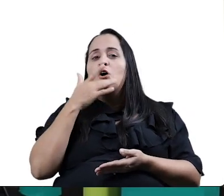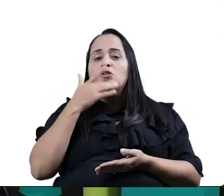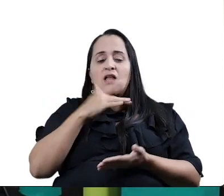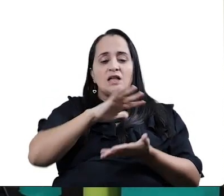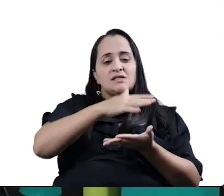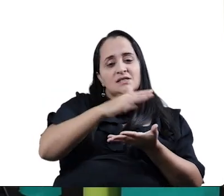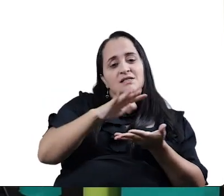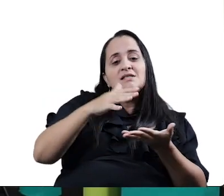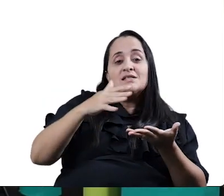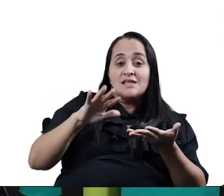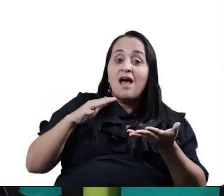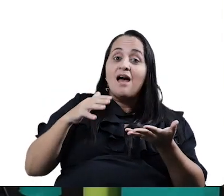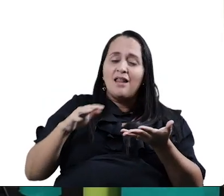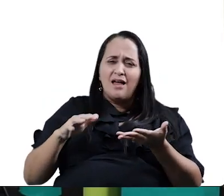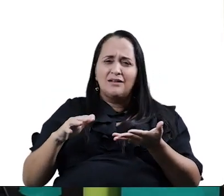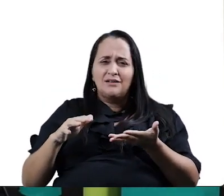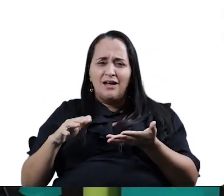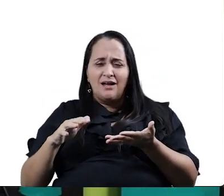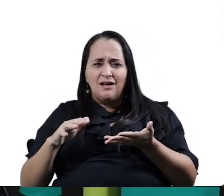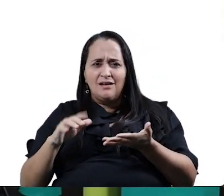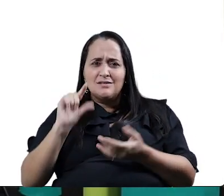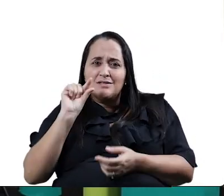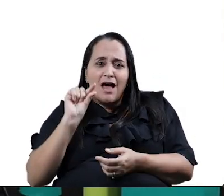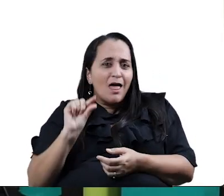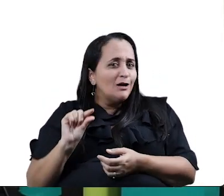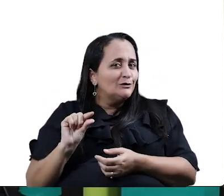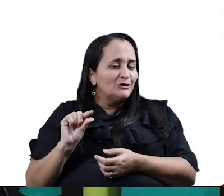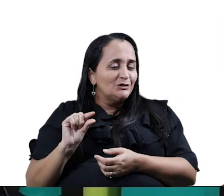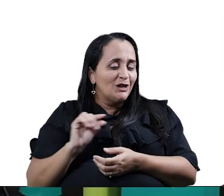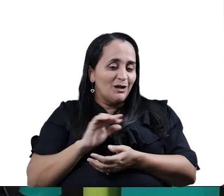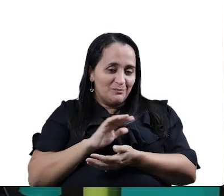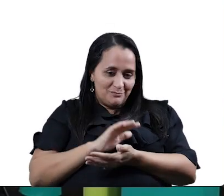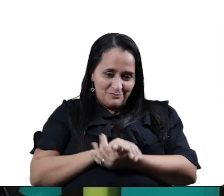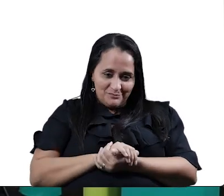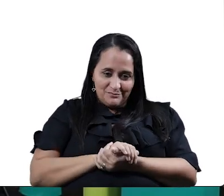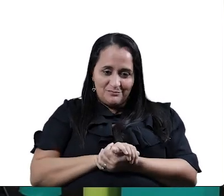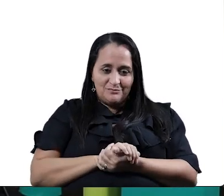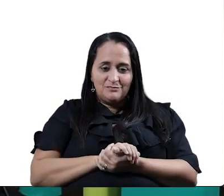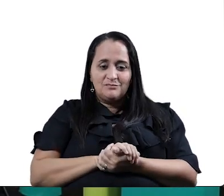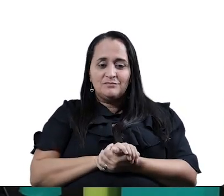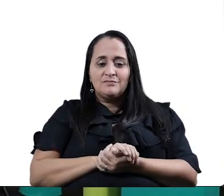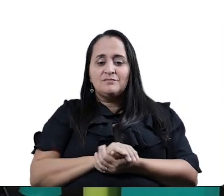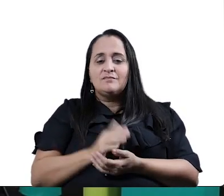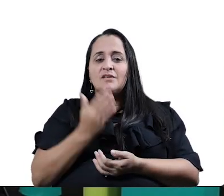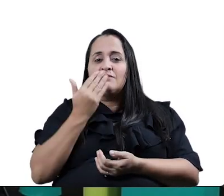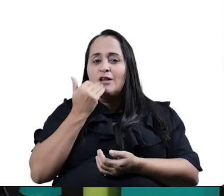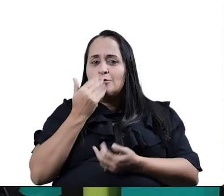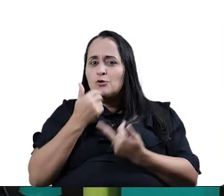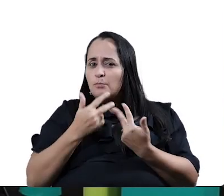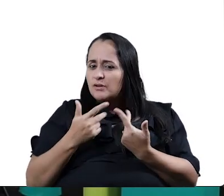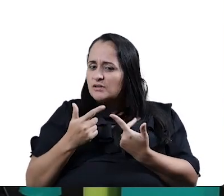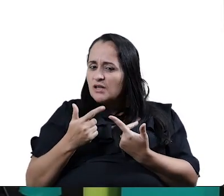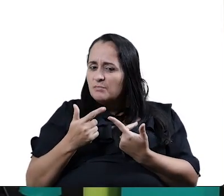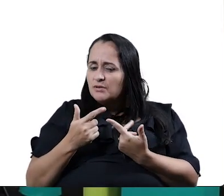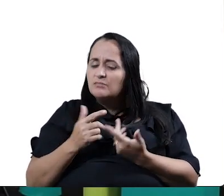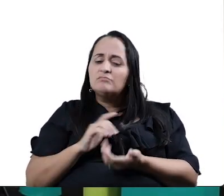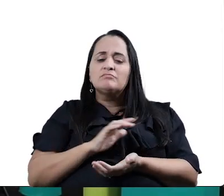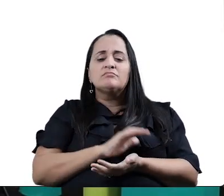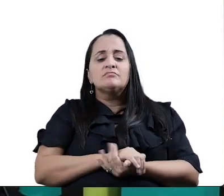Salada saladinha. E outra também. Vamos lá? Que fala de comida. Conhecem?